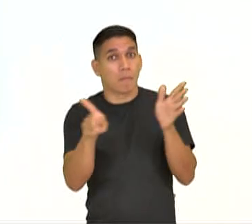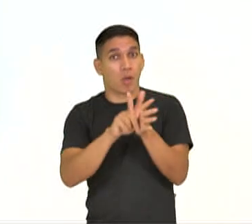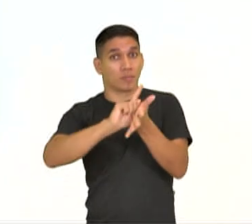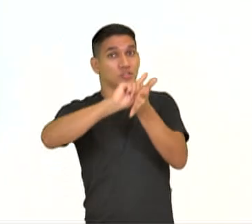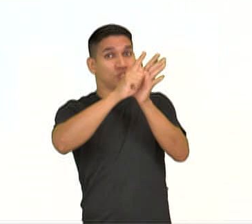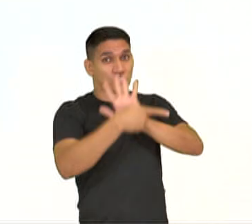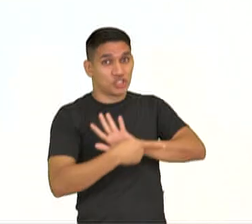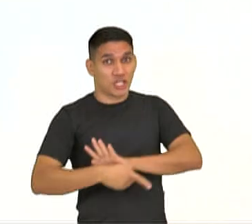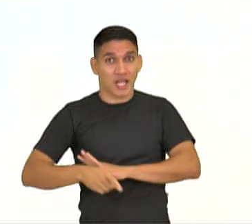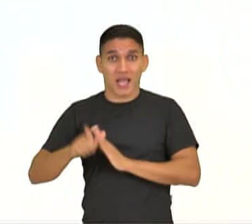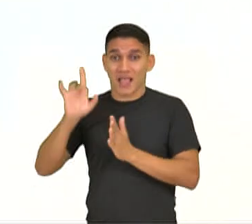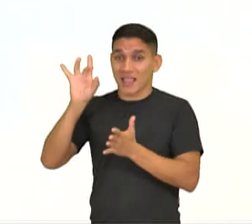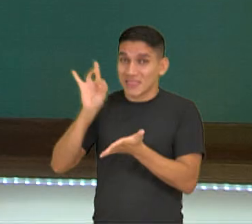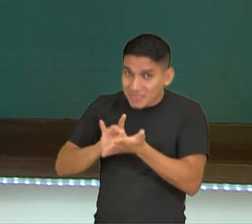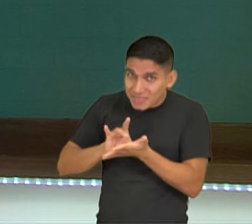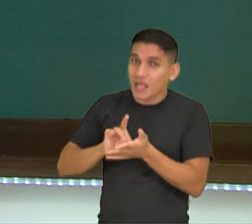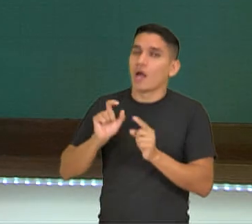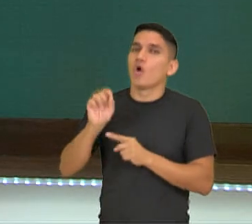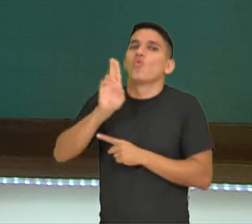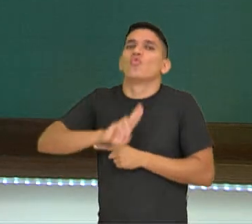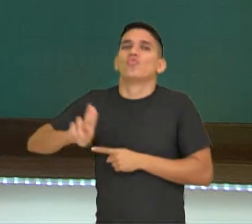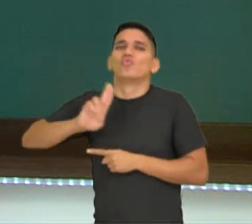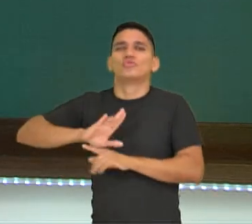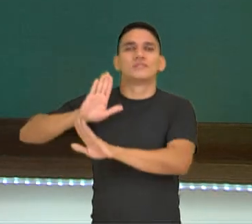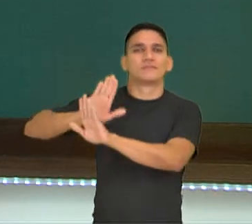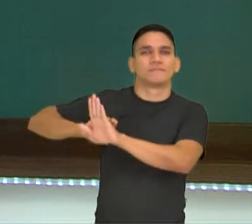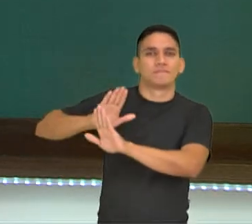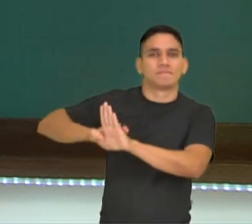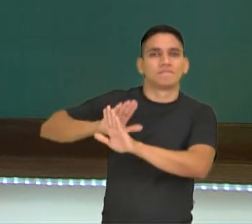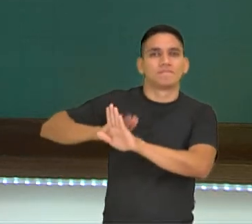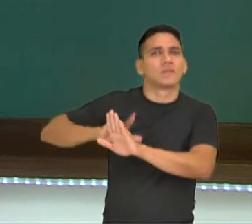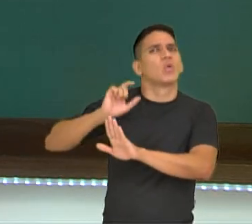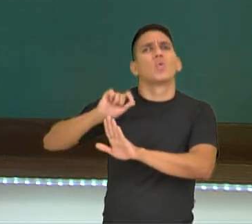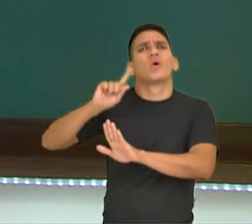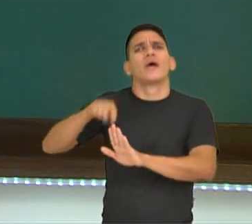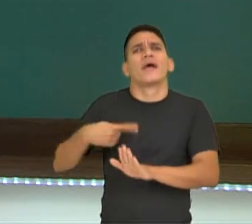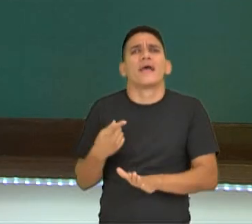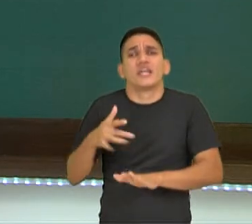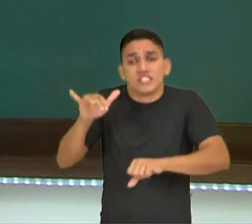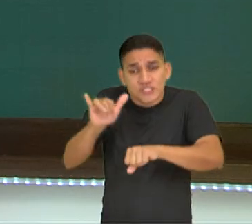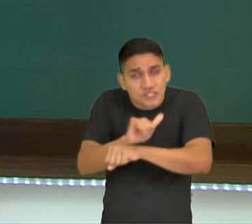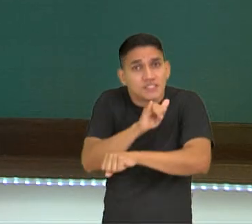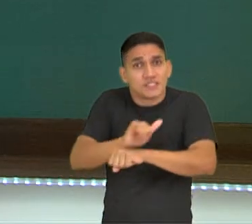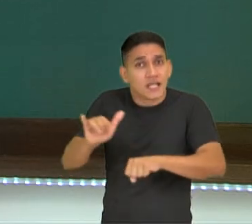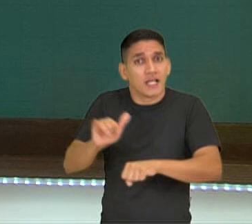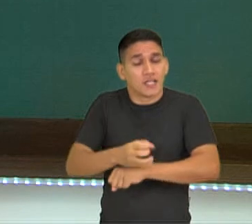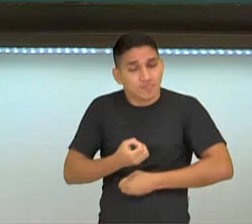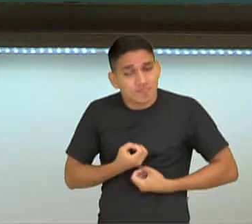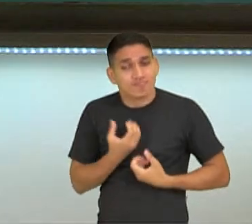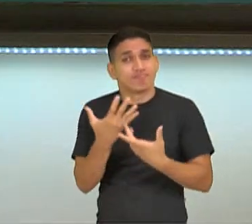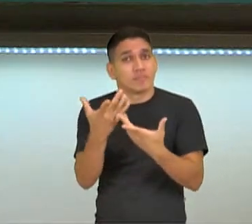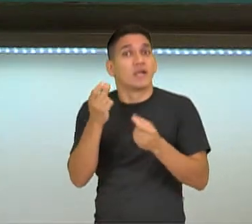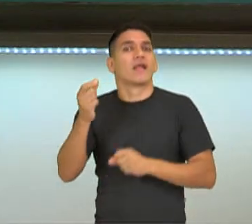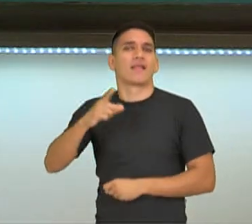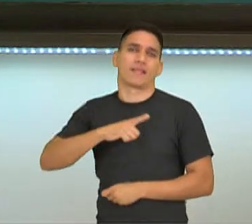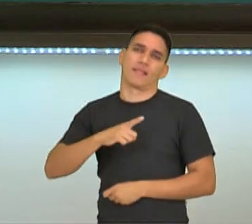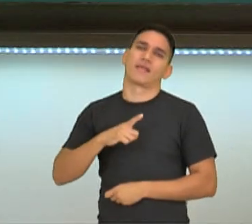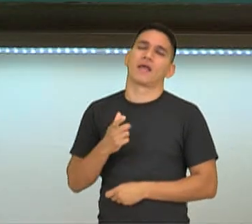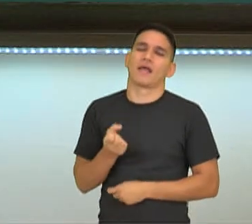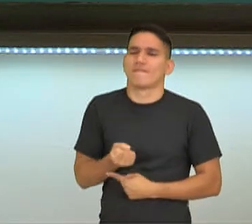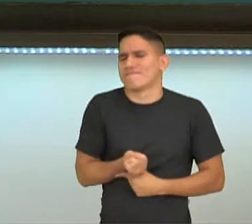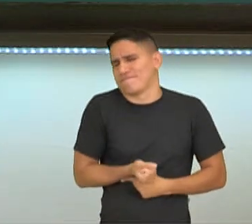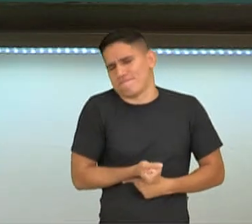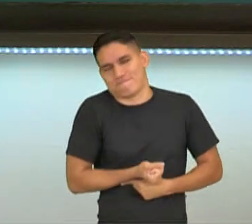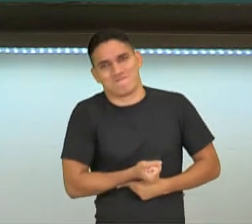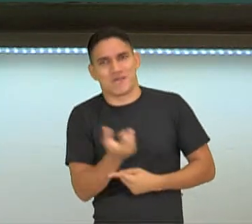literário, ele utiliza-se de figuras de linguagem, que são esses recursos expressivos. Ou seja, nós temos muitos